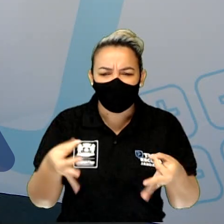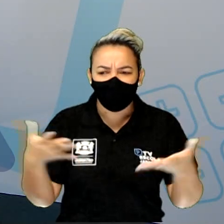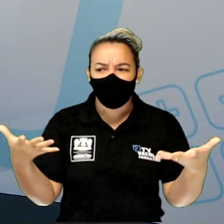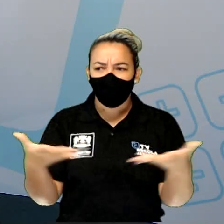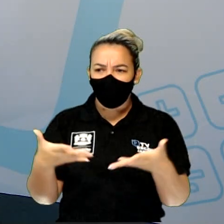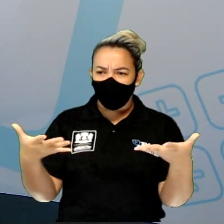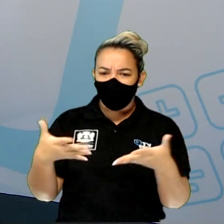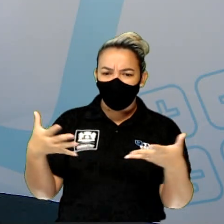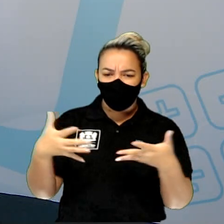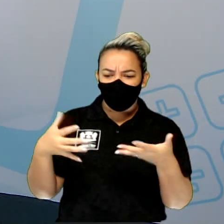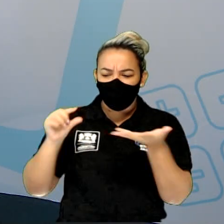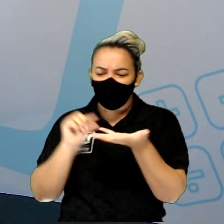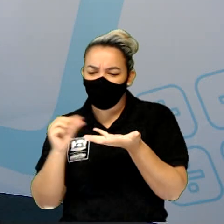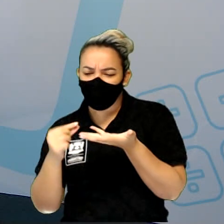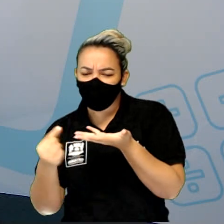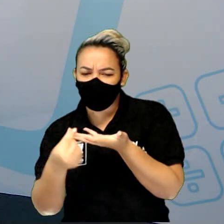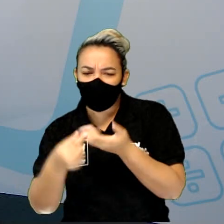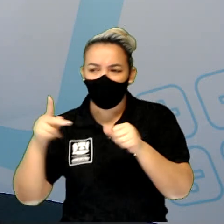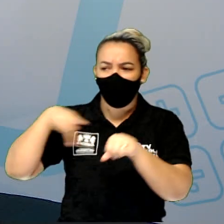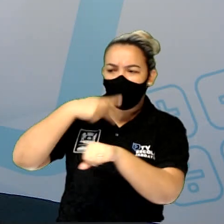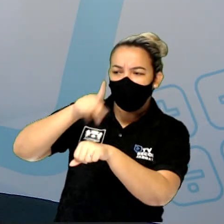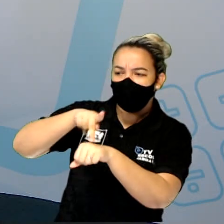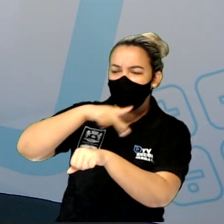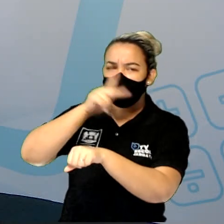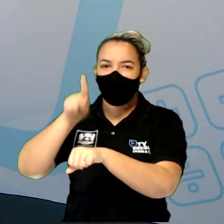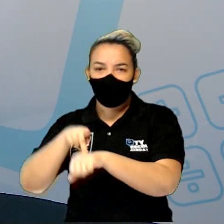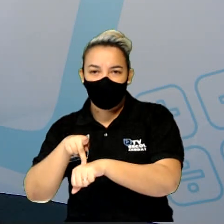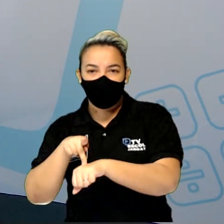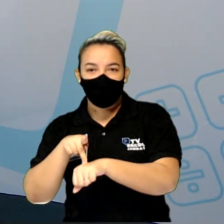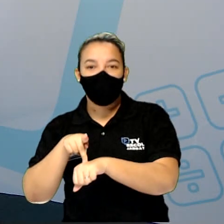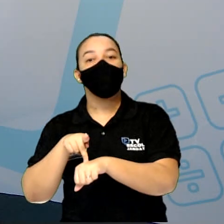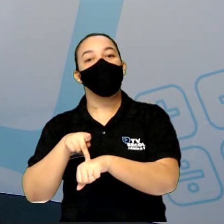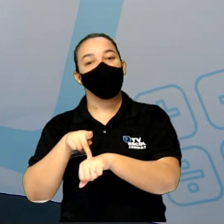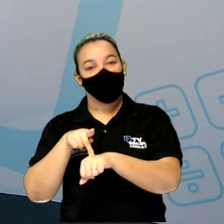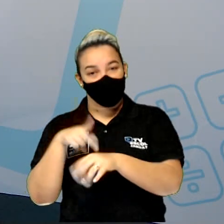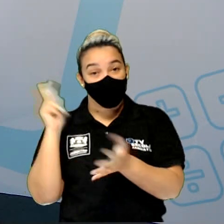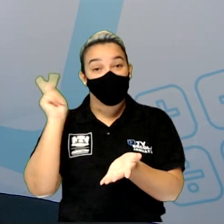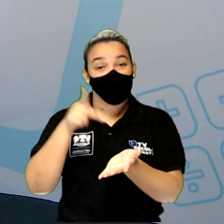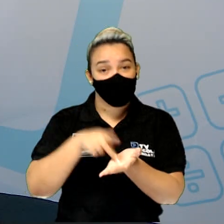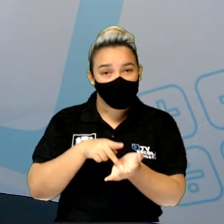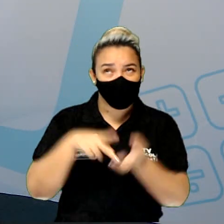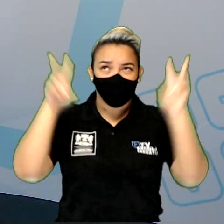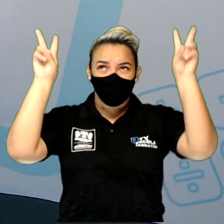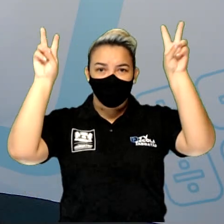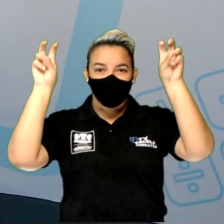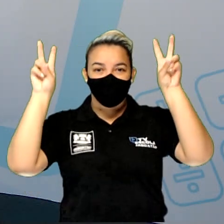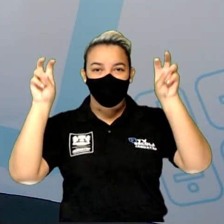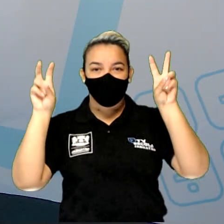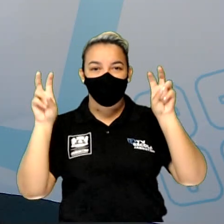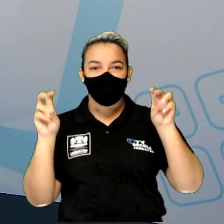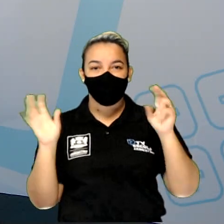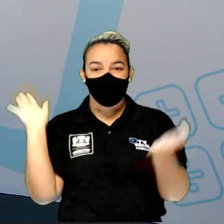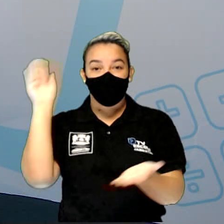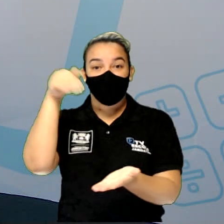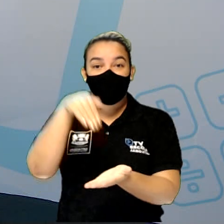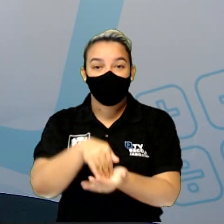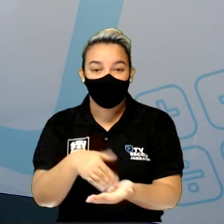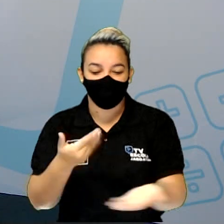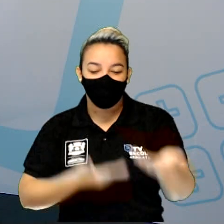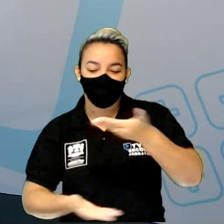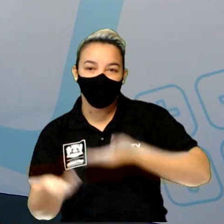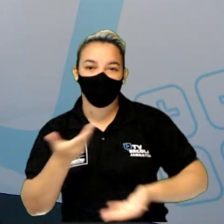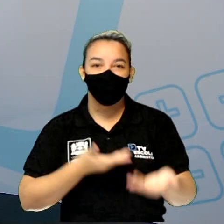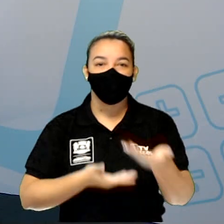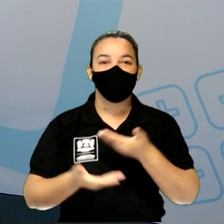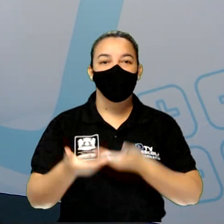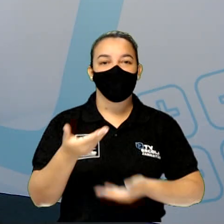dos continentes, dos países. Beleza? Então, na verdade, foram aulas temáticas que, no final das contas, contribuem para a gente